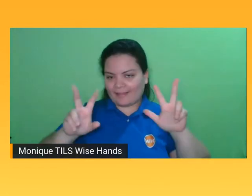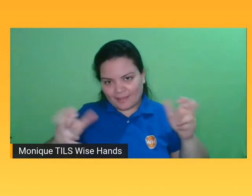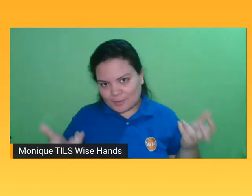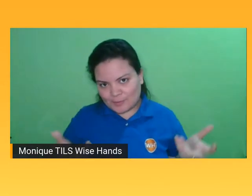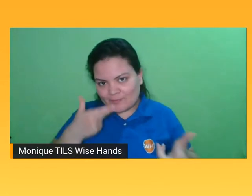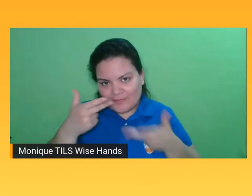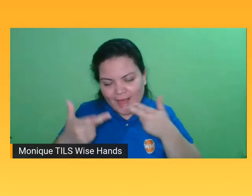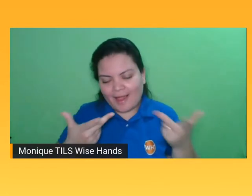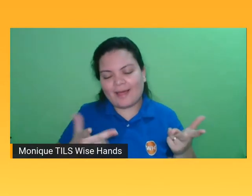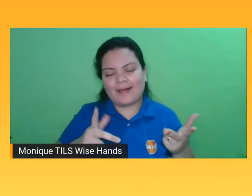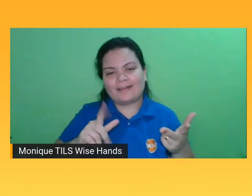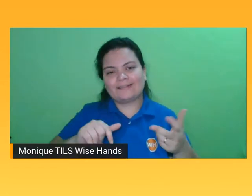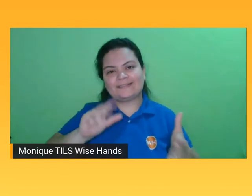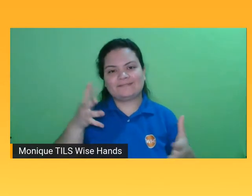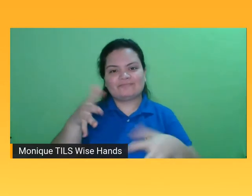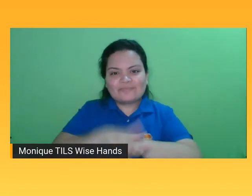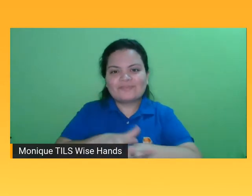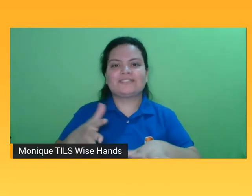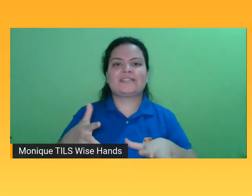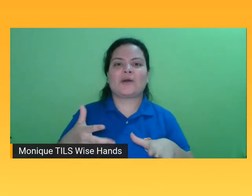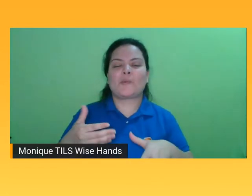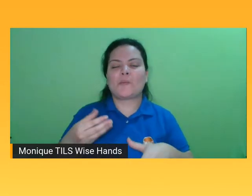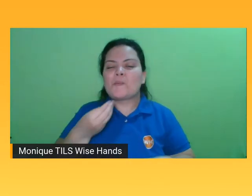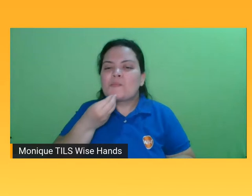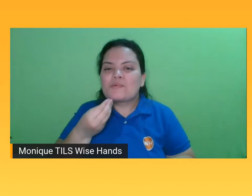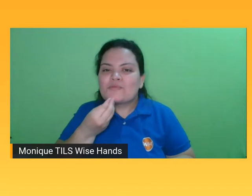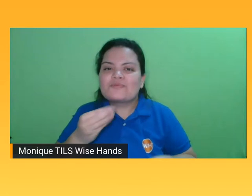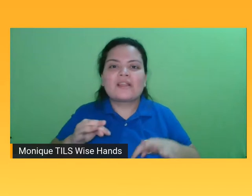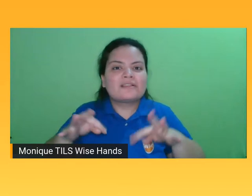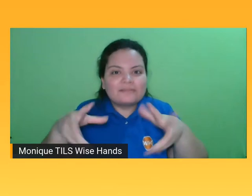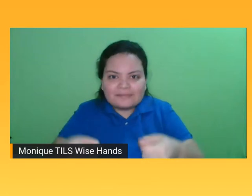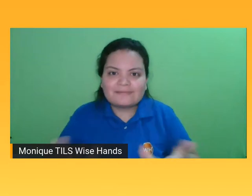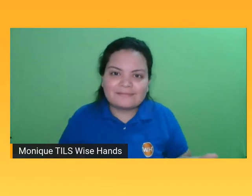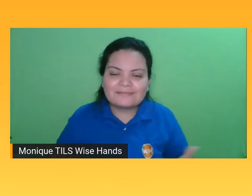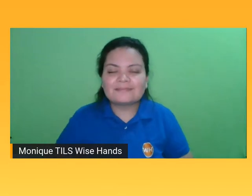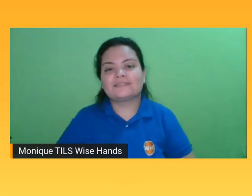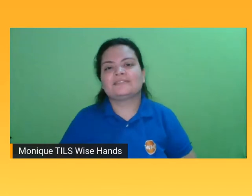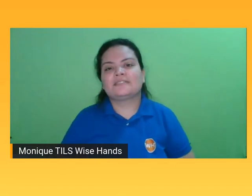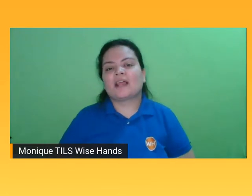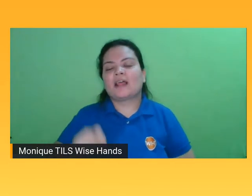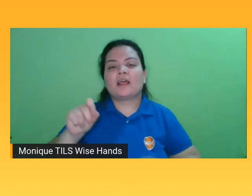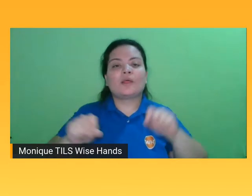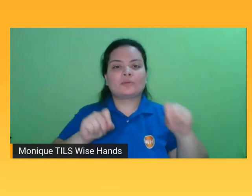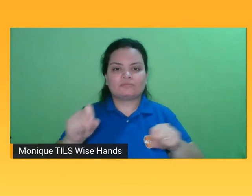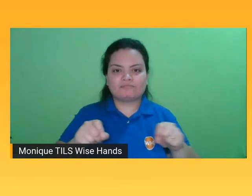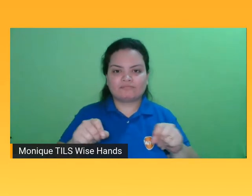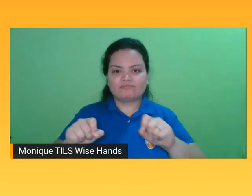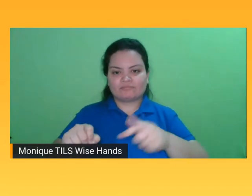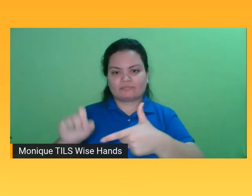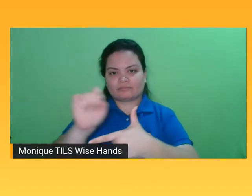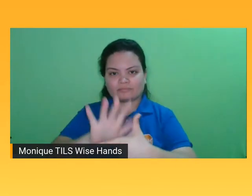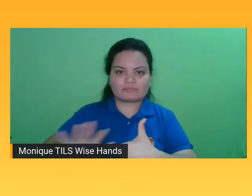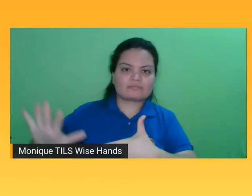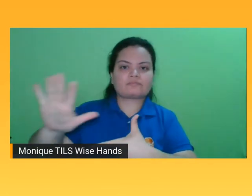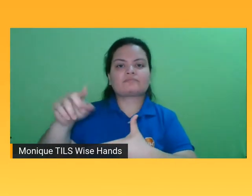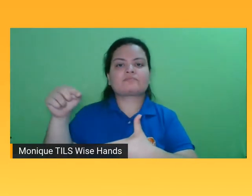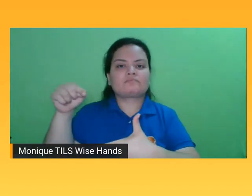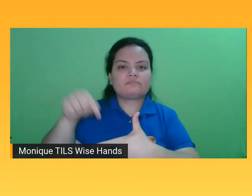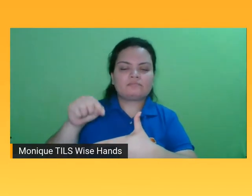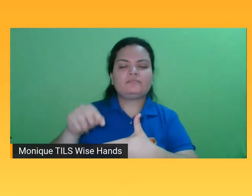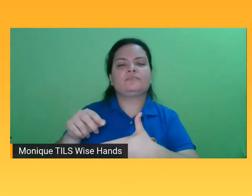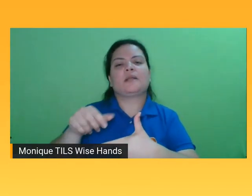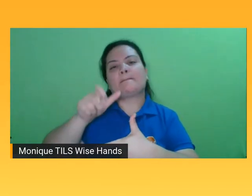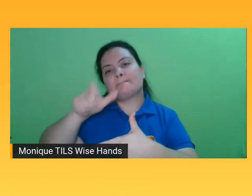e dando essa oportunidade também. O que a gente recebe muito é um retorno da plataforma de pessoas especiais que